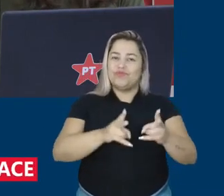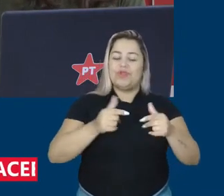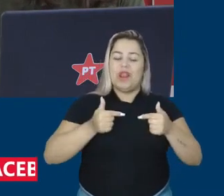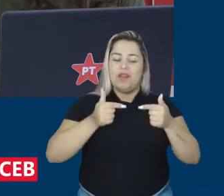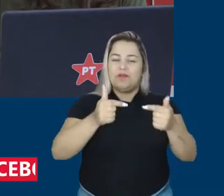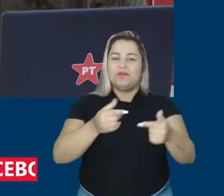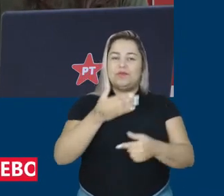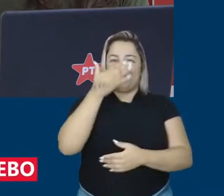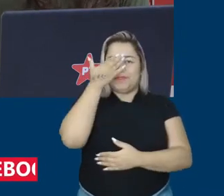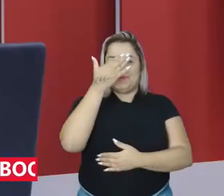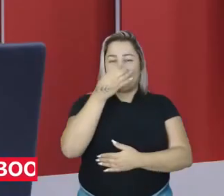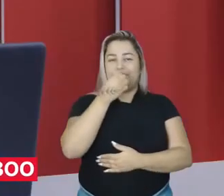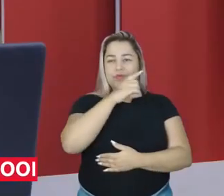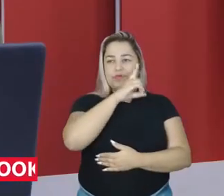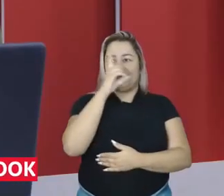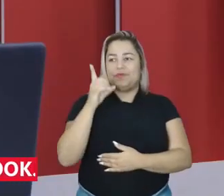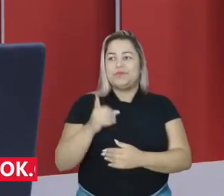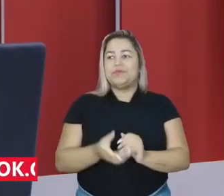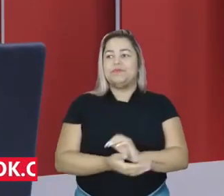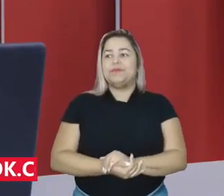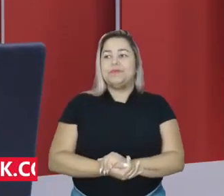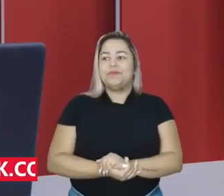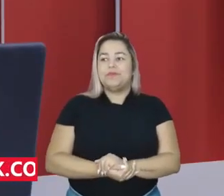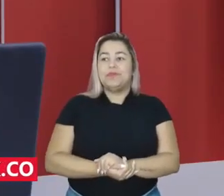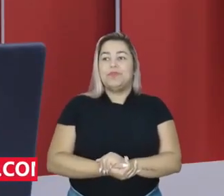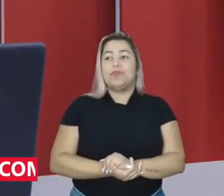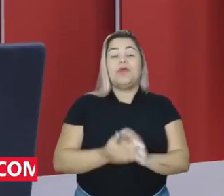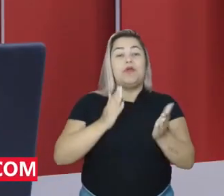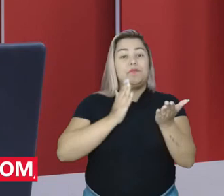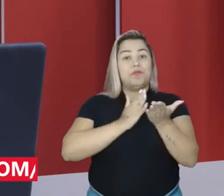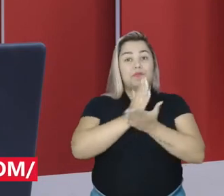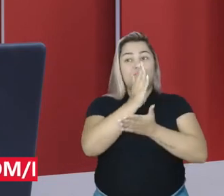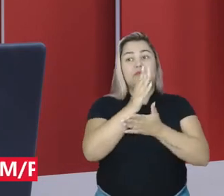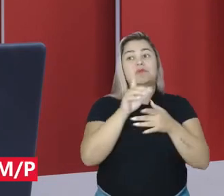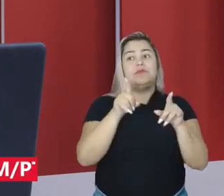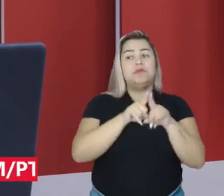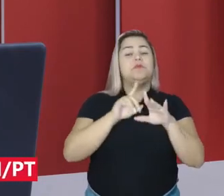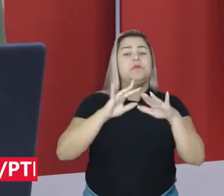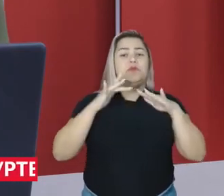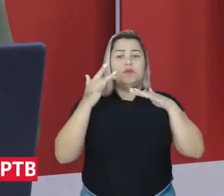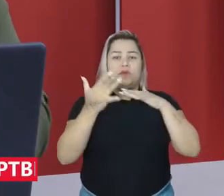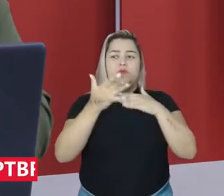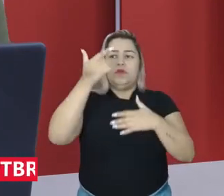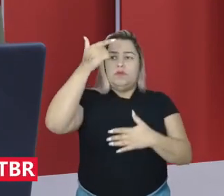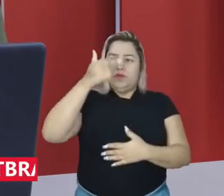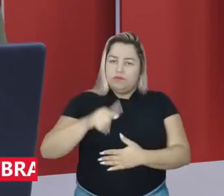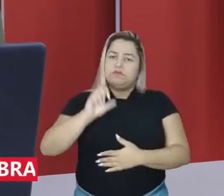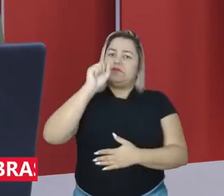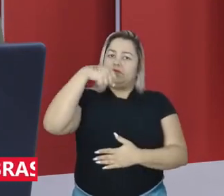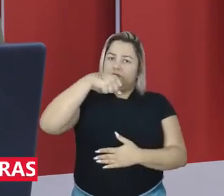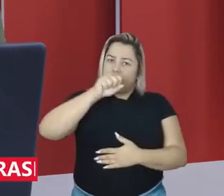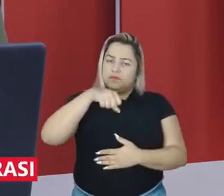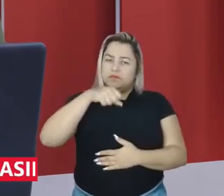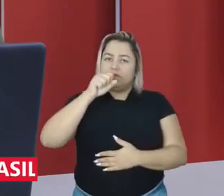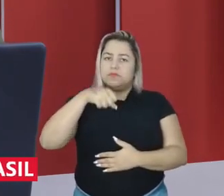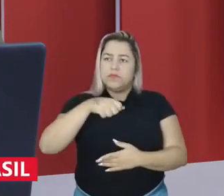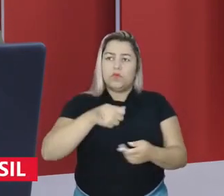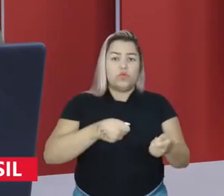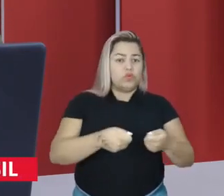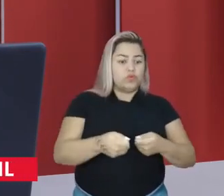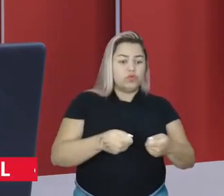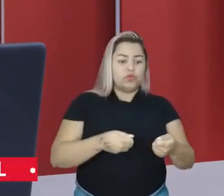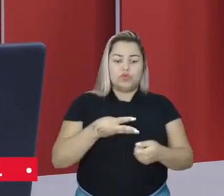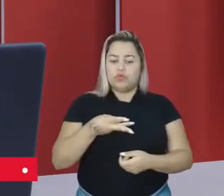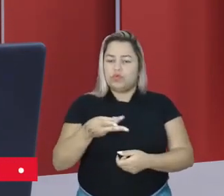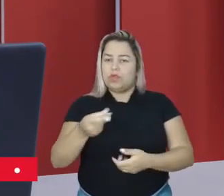deputado. Bom dia. E para provar também, né, que as plataformas conseguem, sim, fazer essa moderação, a quantidade